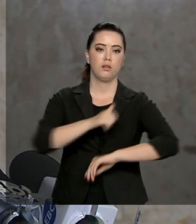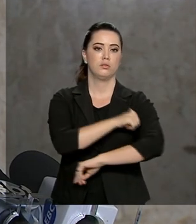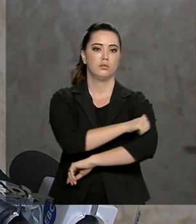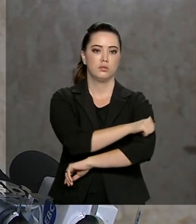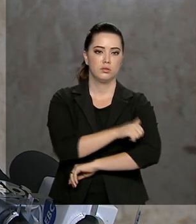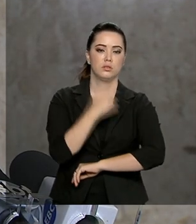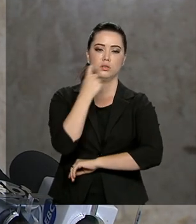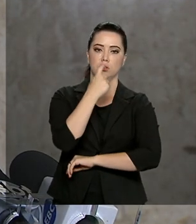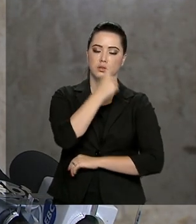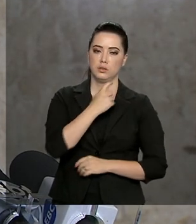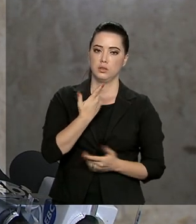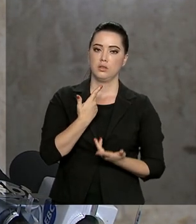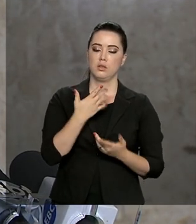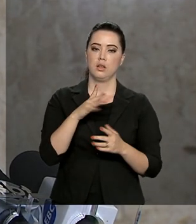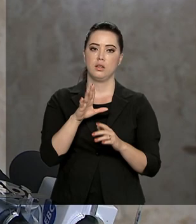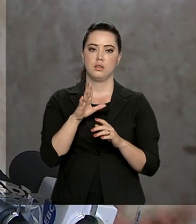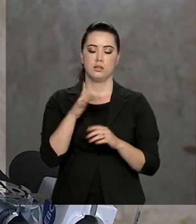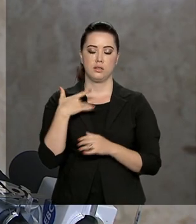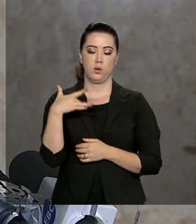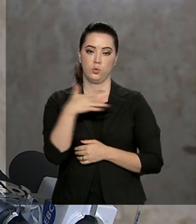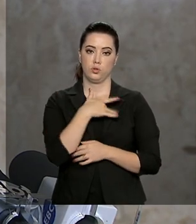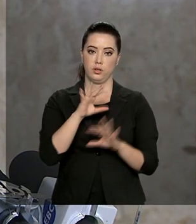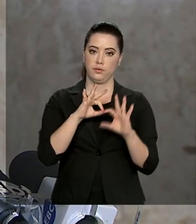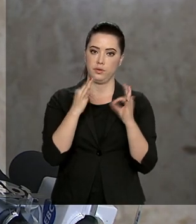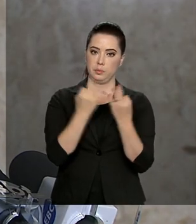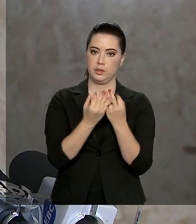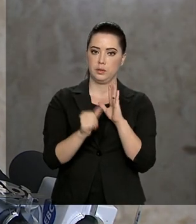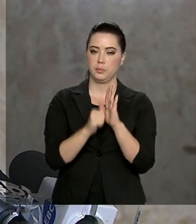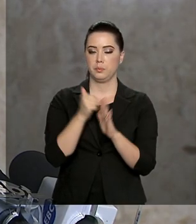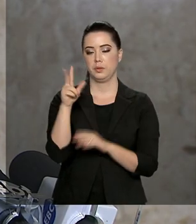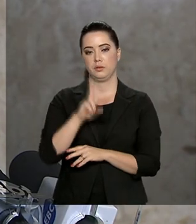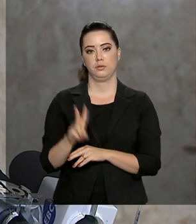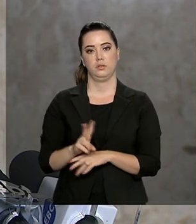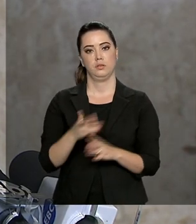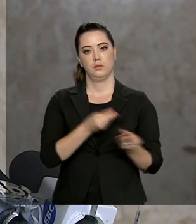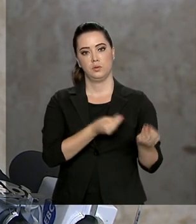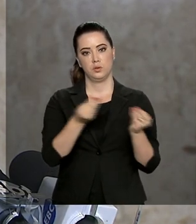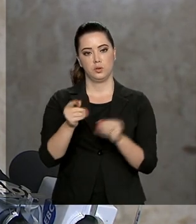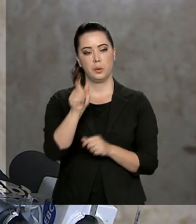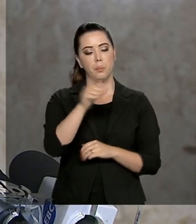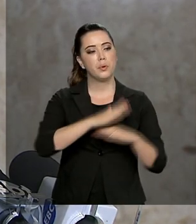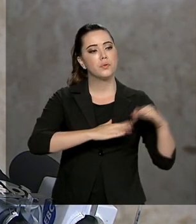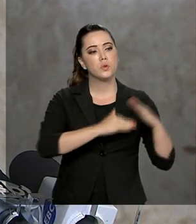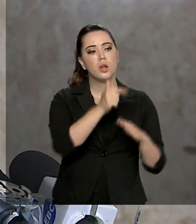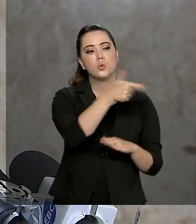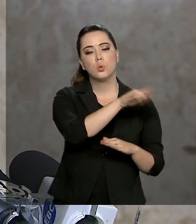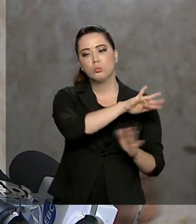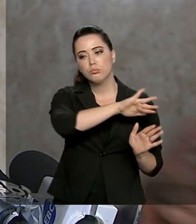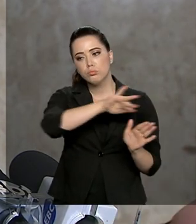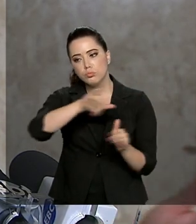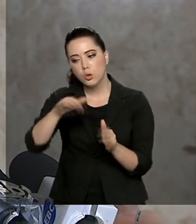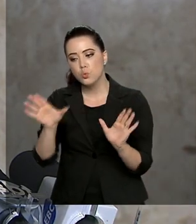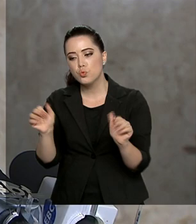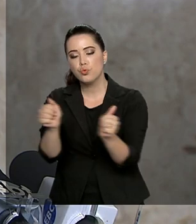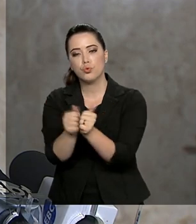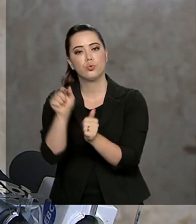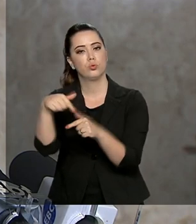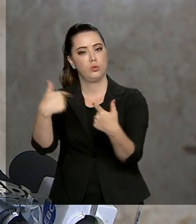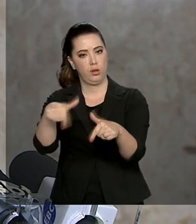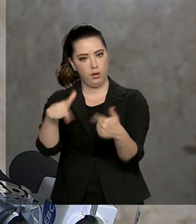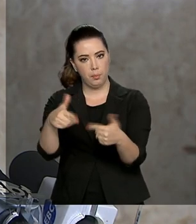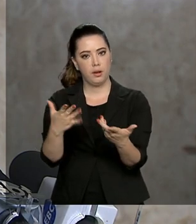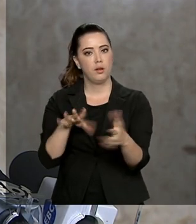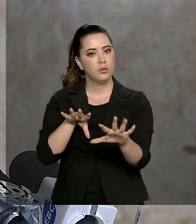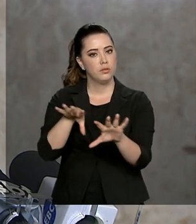odonto, na saúde da família. a primeira vez que se faz esse movimento de trazer os demais profissionais para dentro. Isso agora em janeiro,